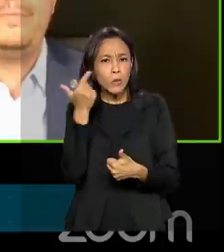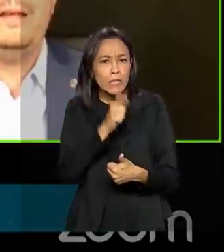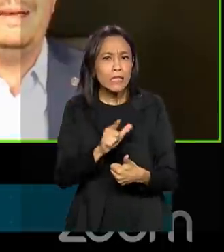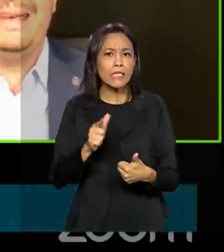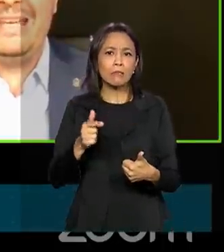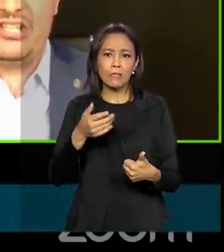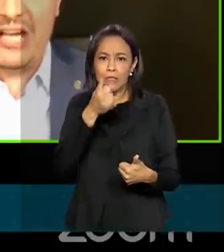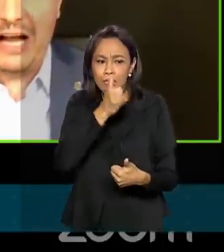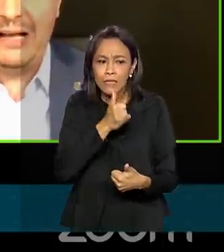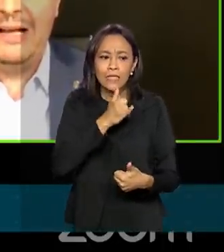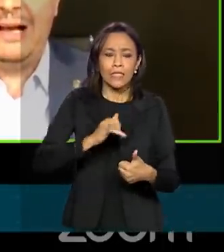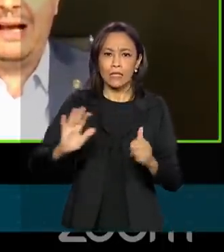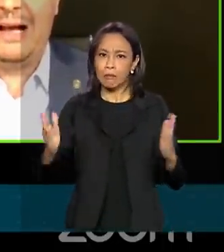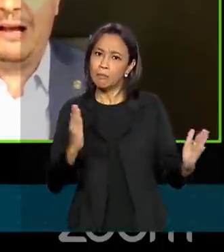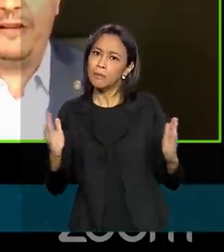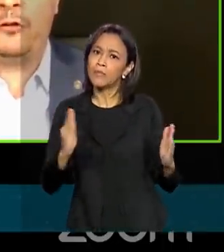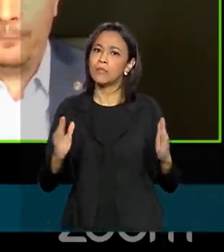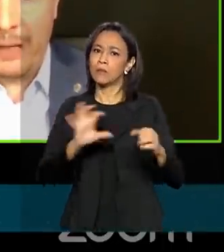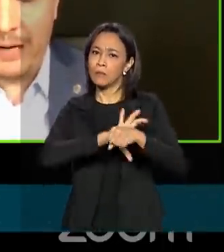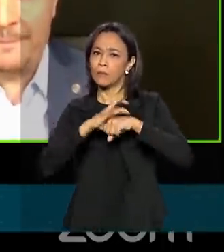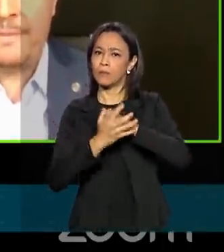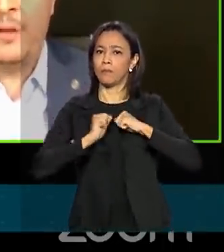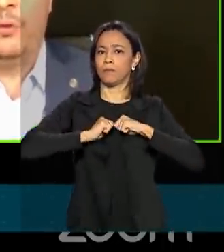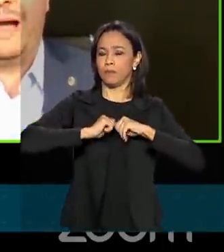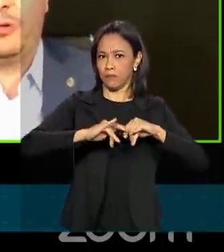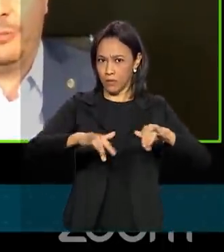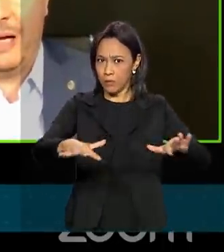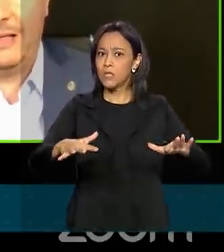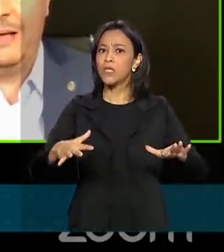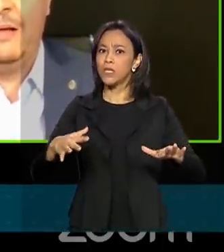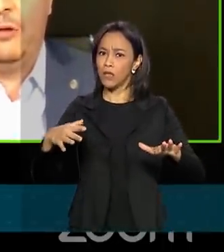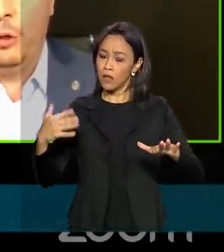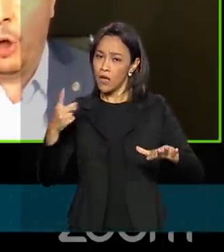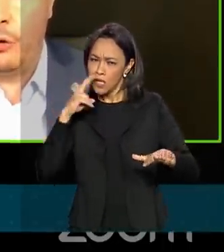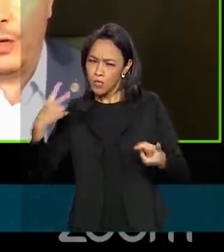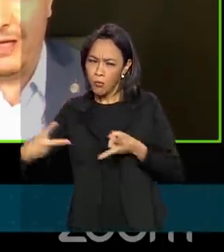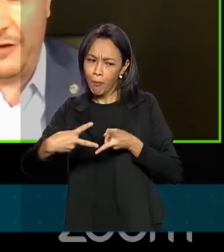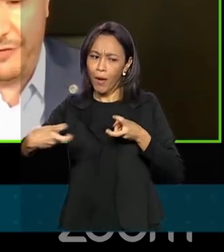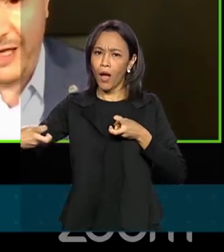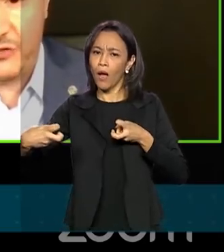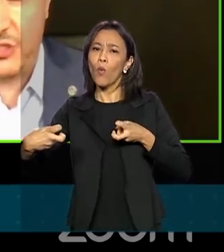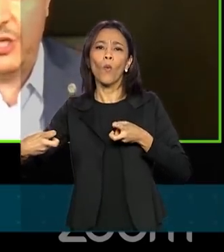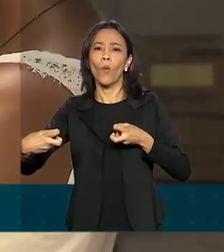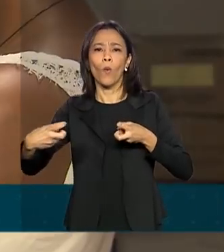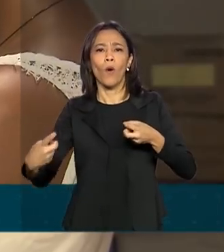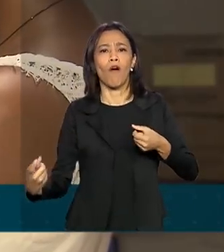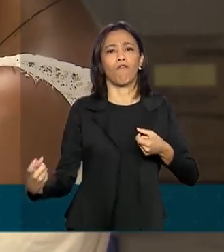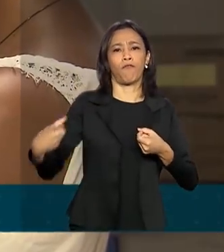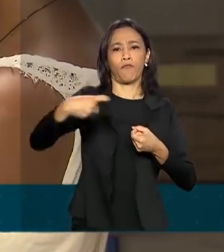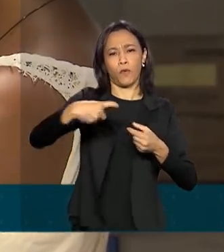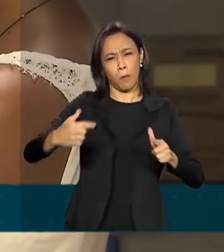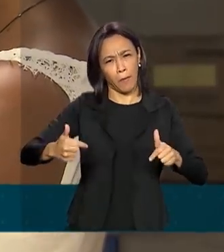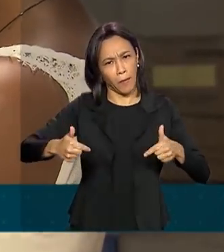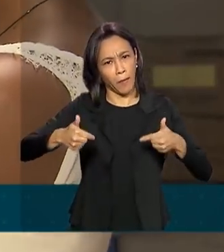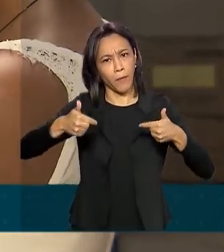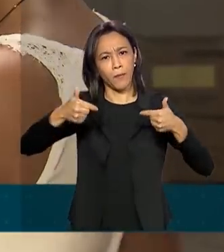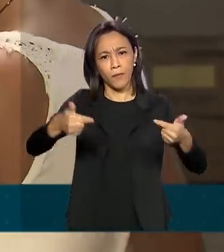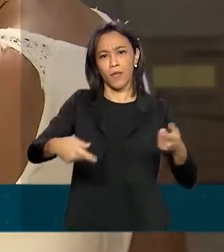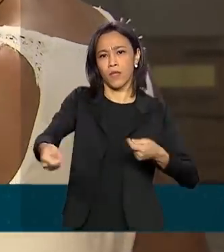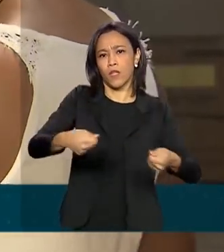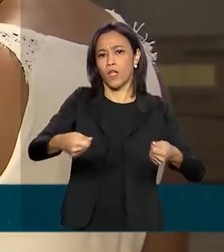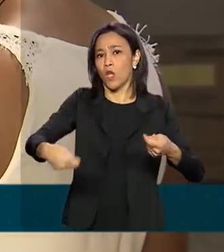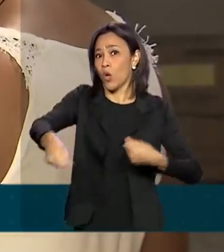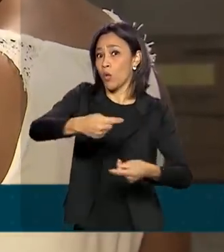e já vislumbrar uma retomada logo aqui à frente. De acordo com a Secretaria